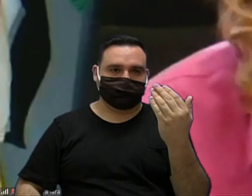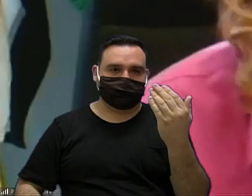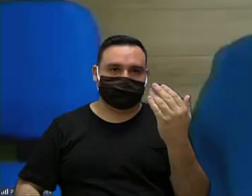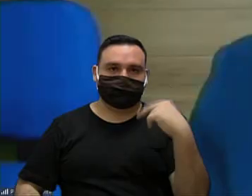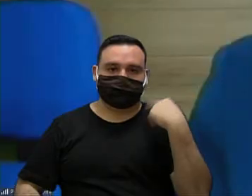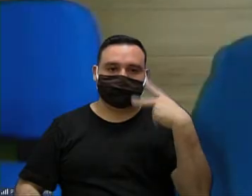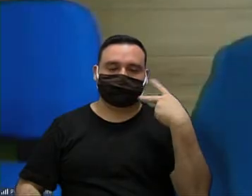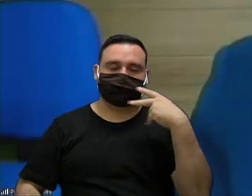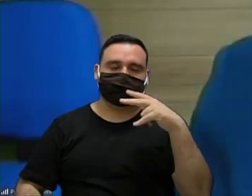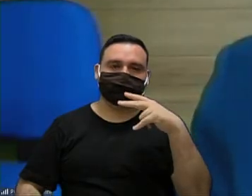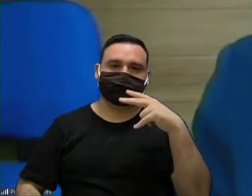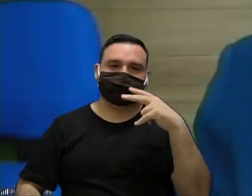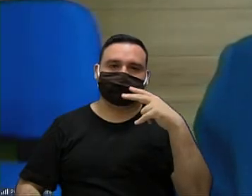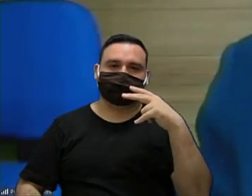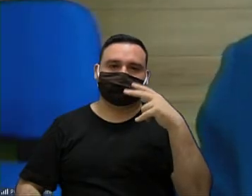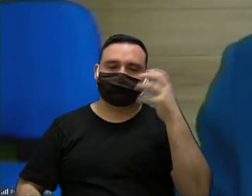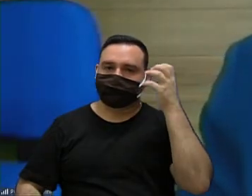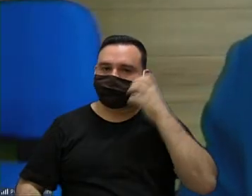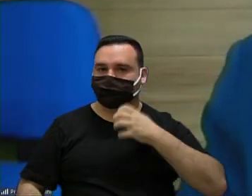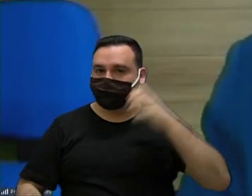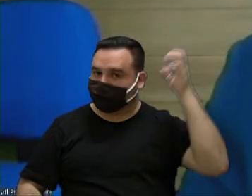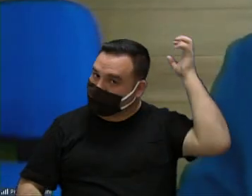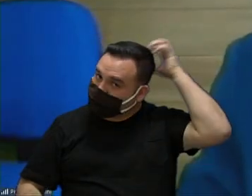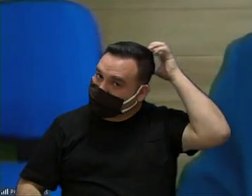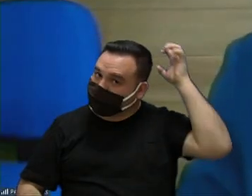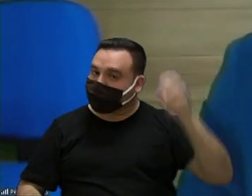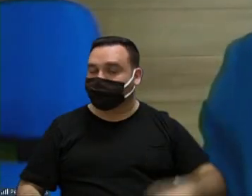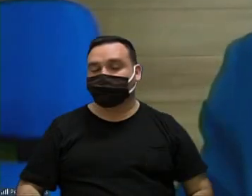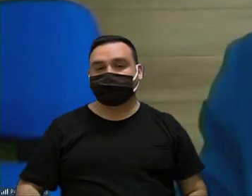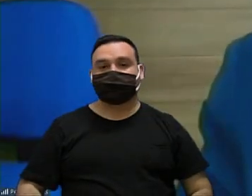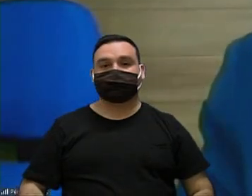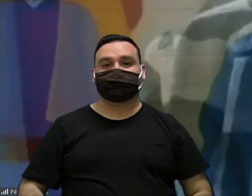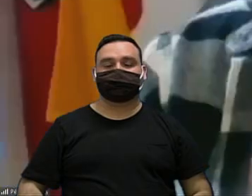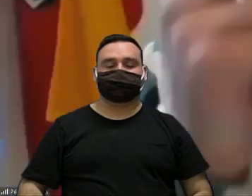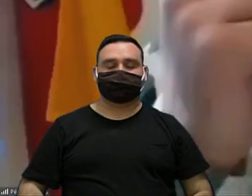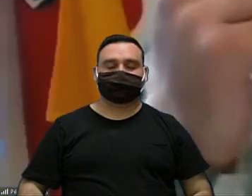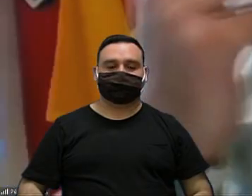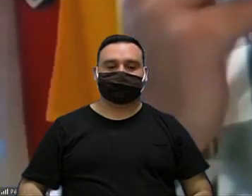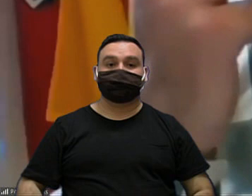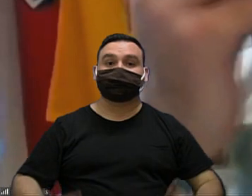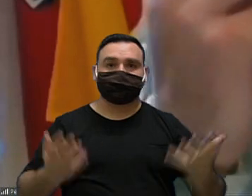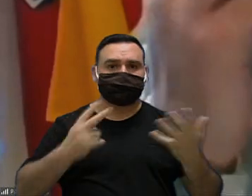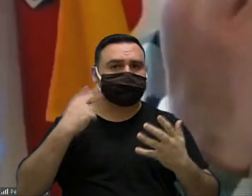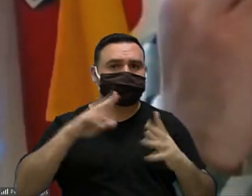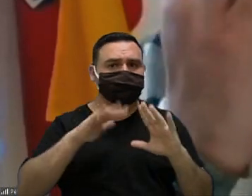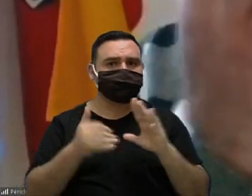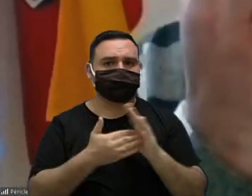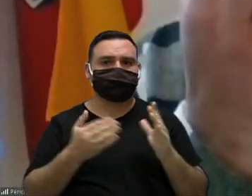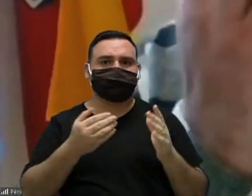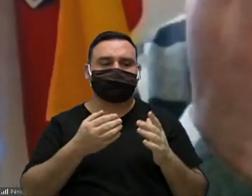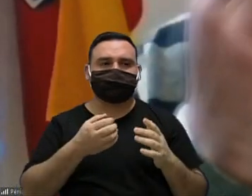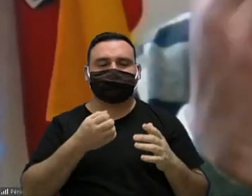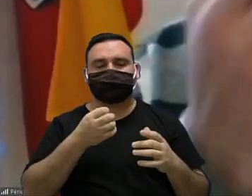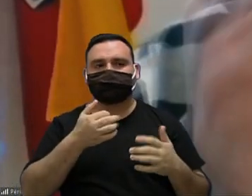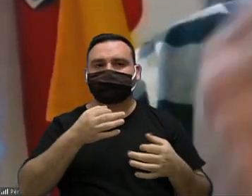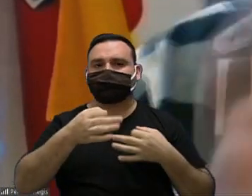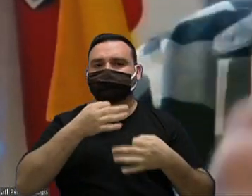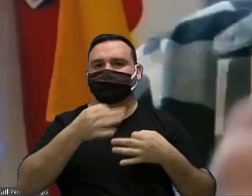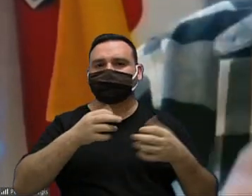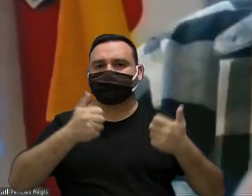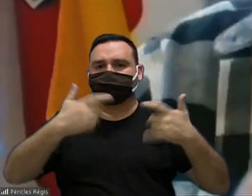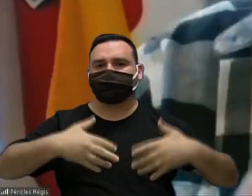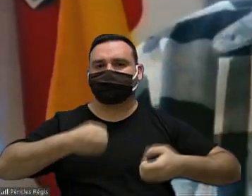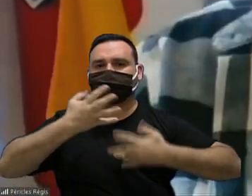vereador vereador eu estou deixando os vereadores à vontade para comentar porque